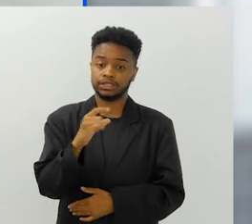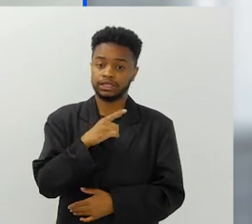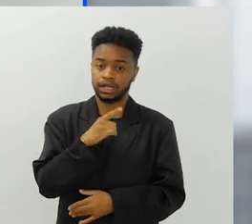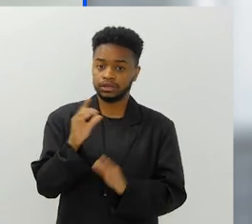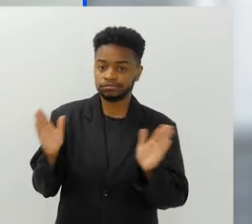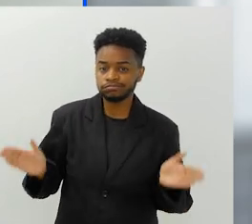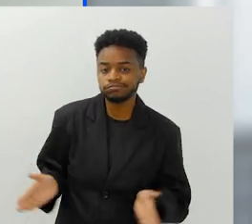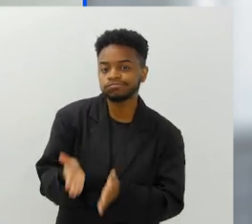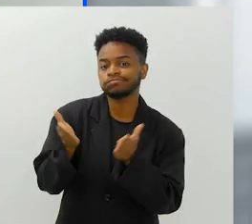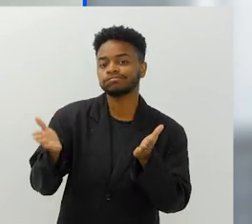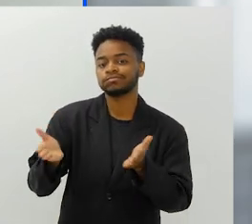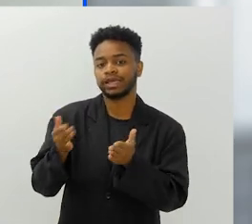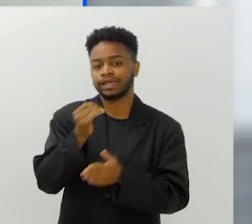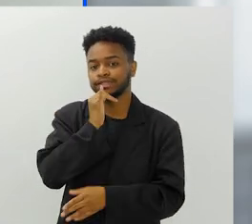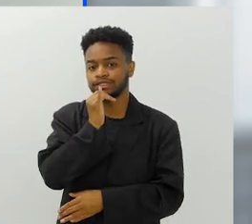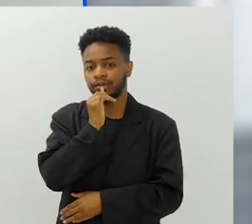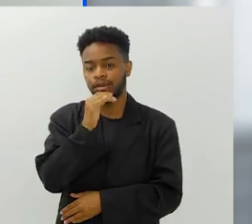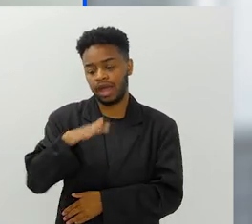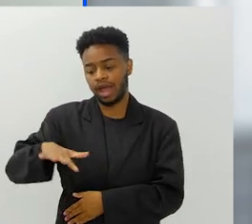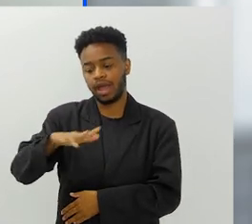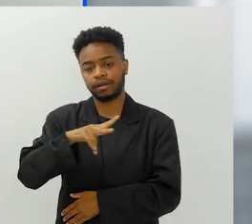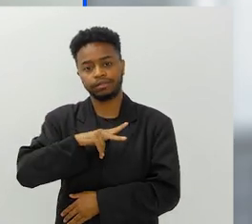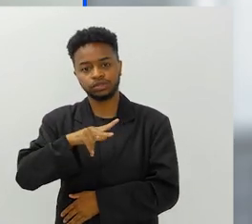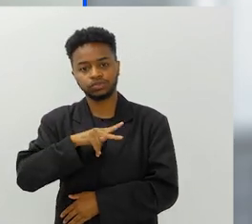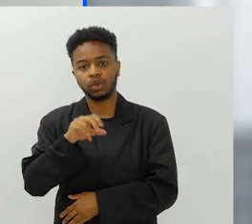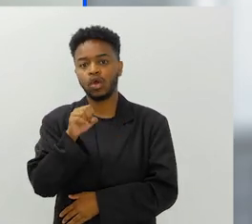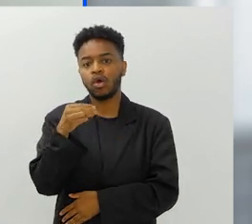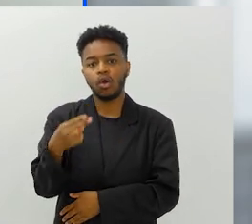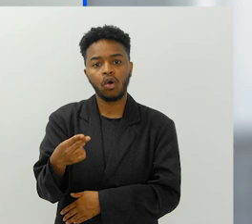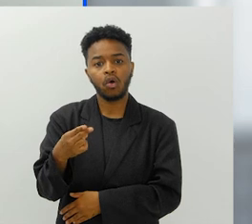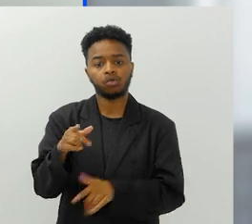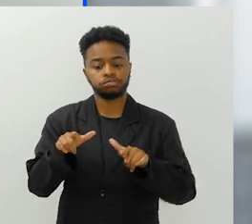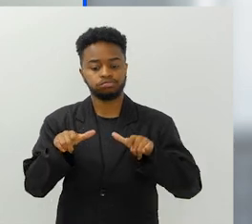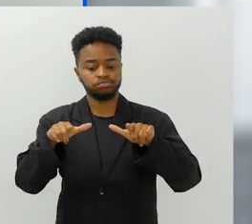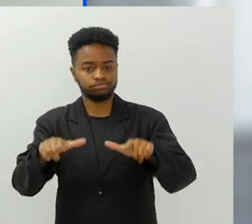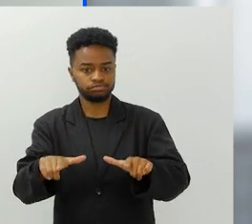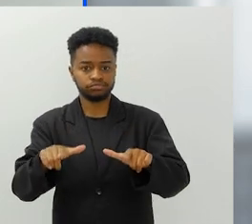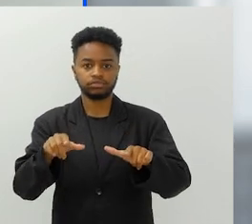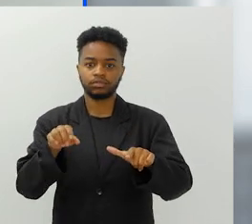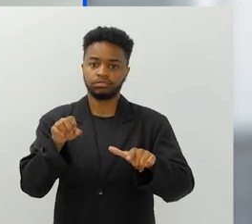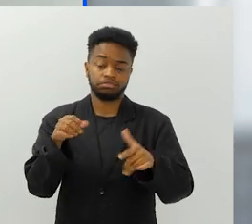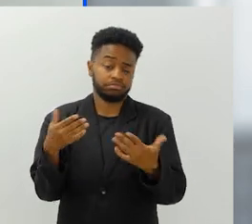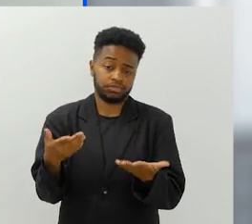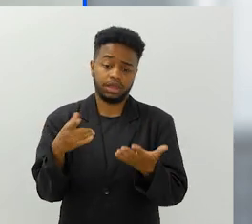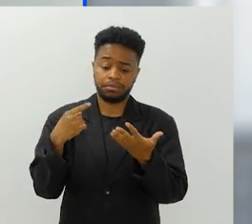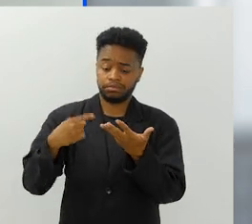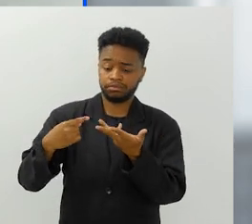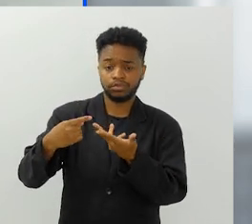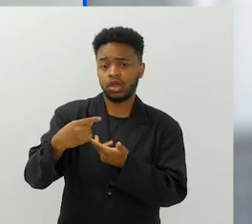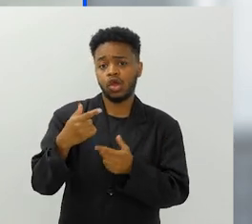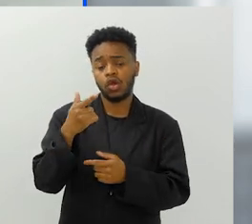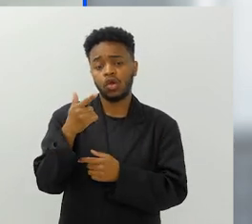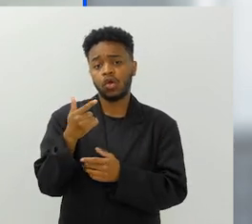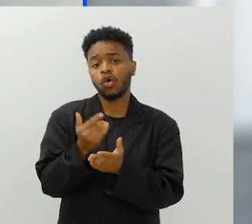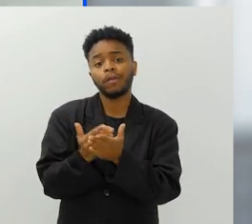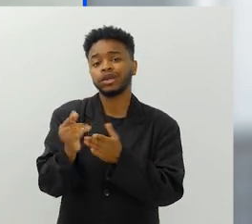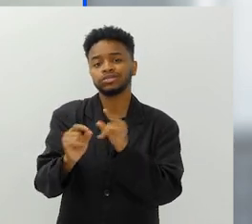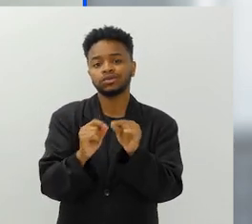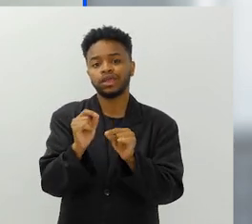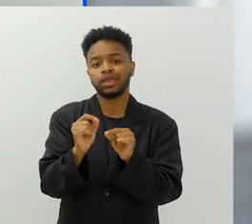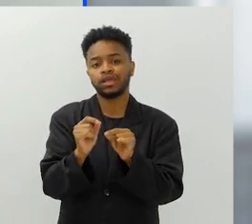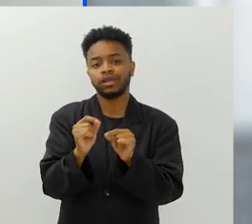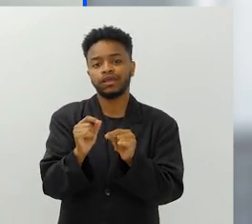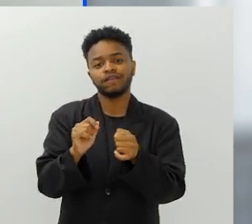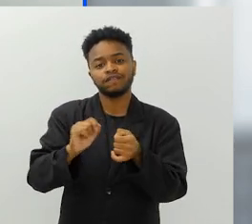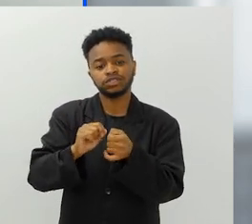um incentivo de, por exemplo, setor privado, um incentivo de certificações, tudo isso começa